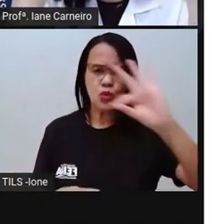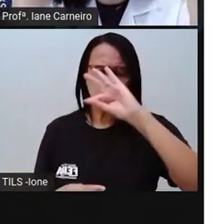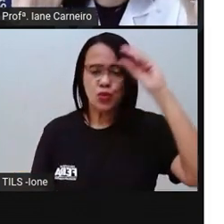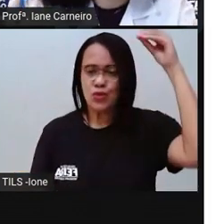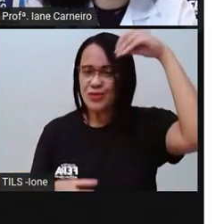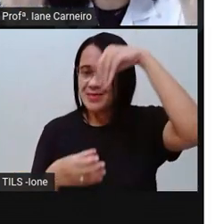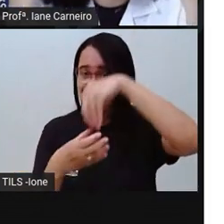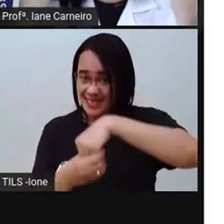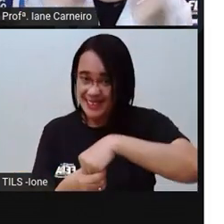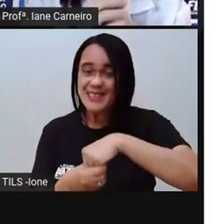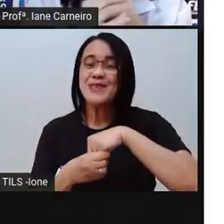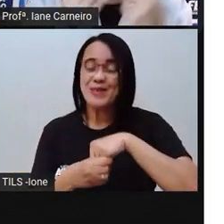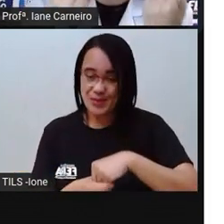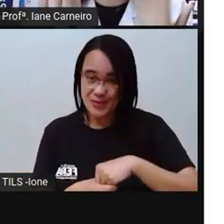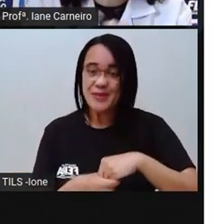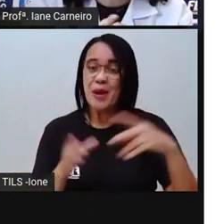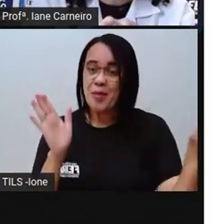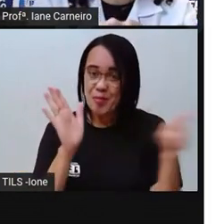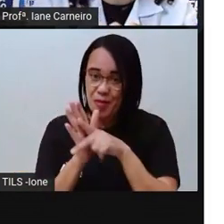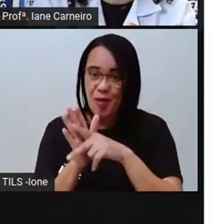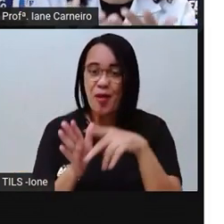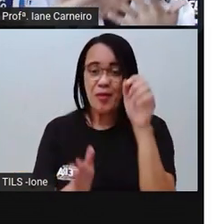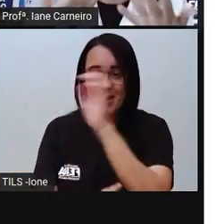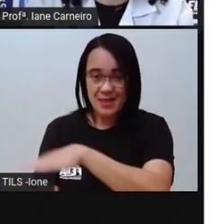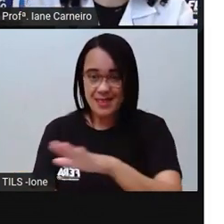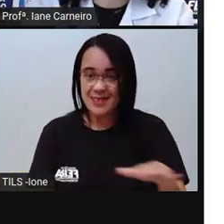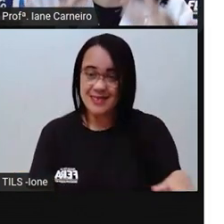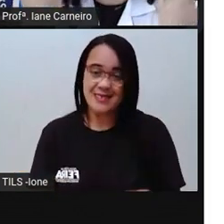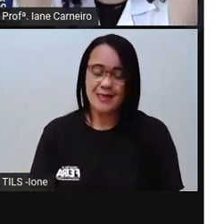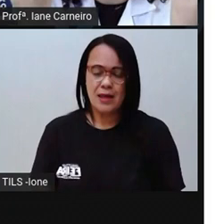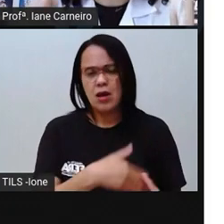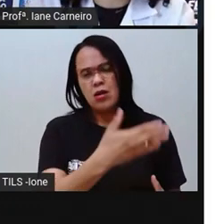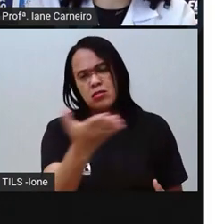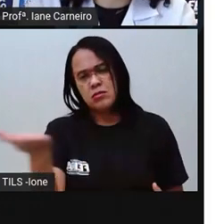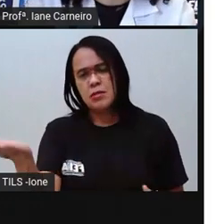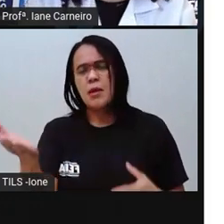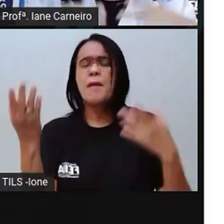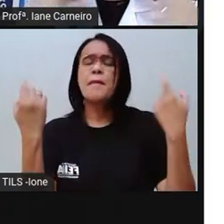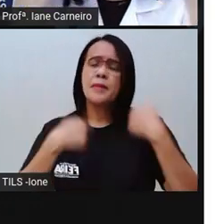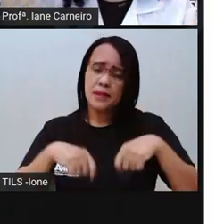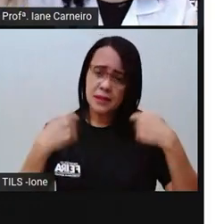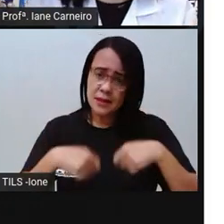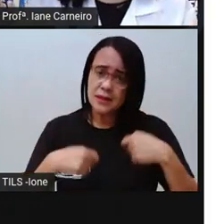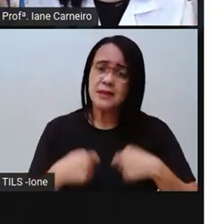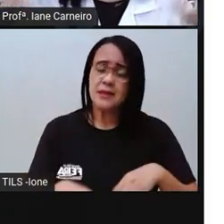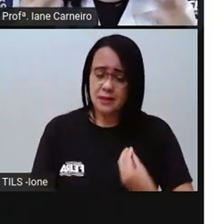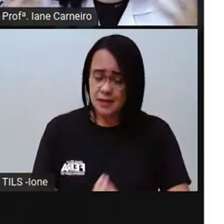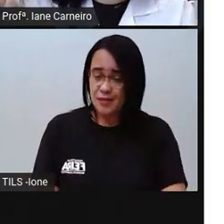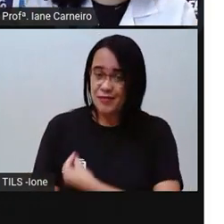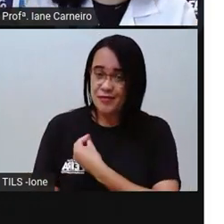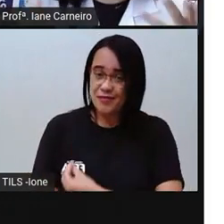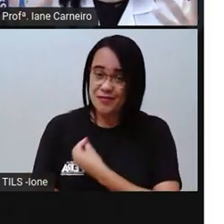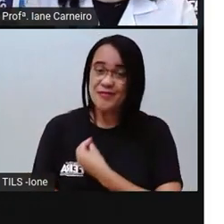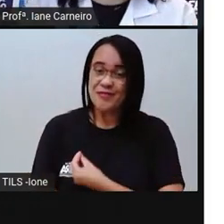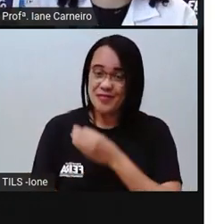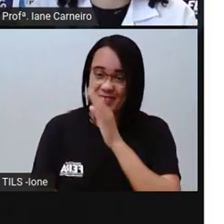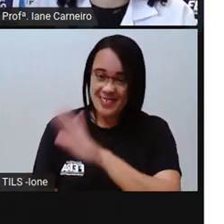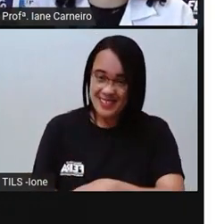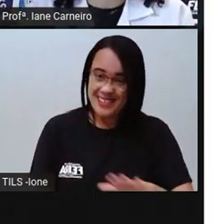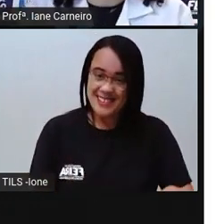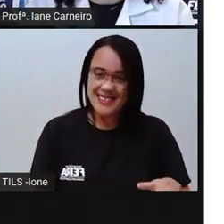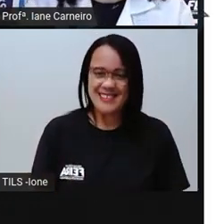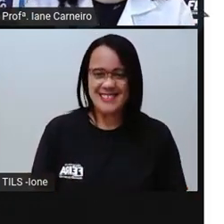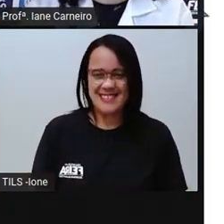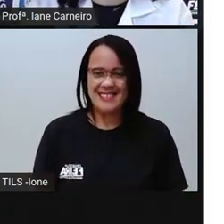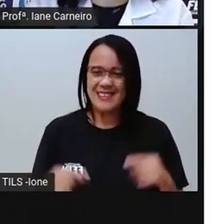crianças precisam, né, vocês precisam, crianças, viverem esse momento, né, infantil, que é tão lindo, é tão mágico,